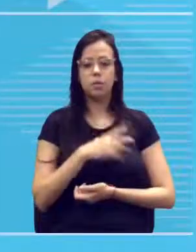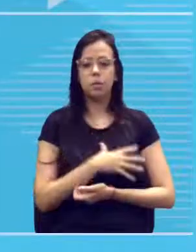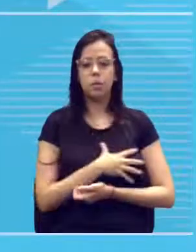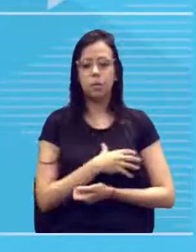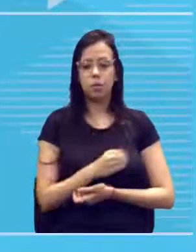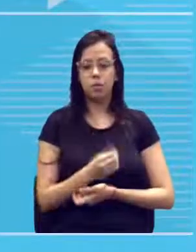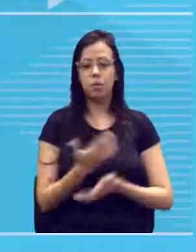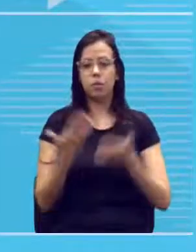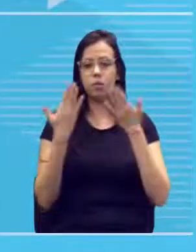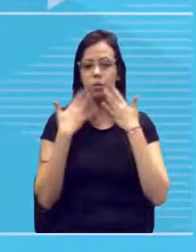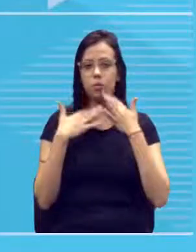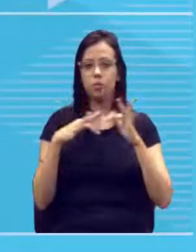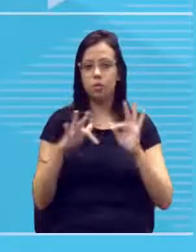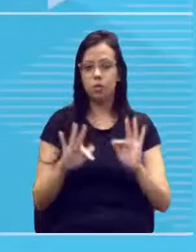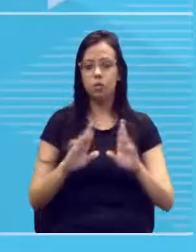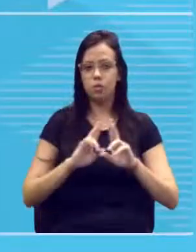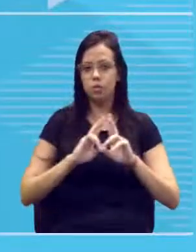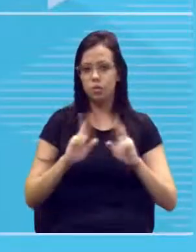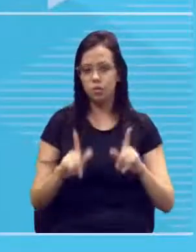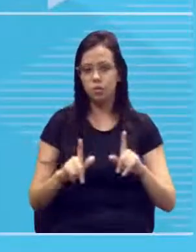fenotipicamente diferente.